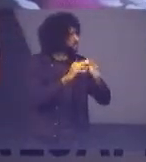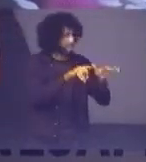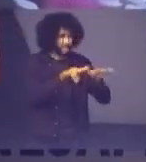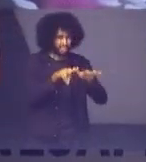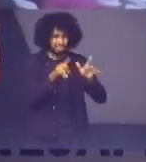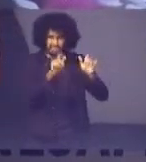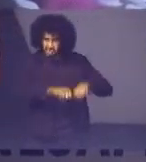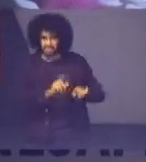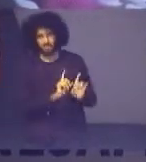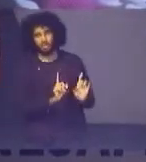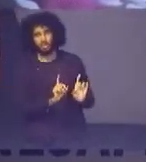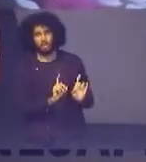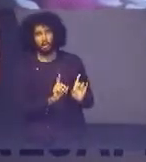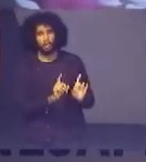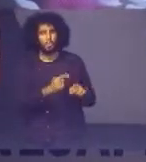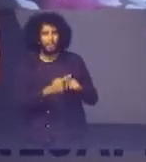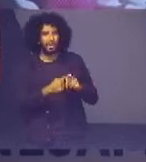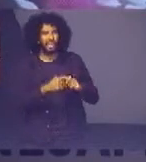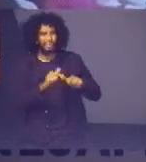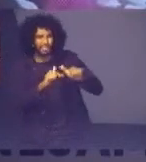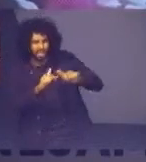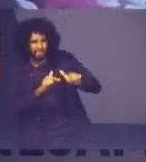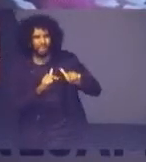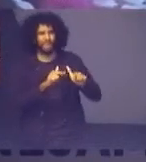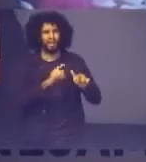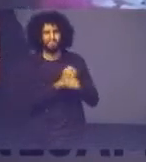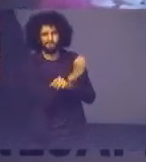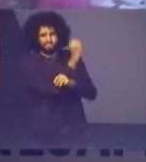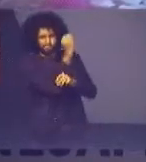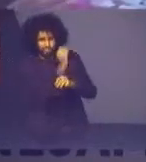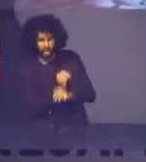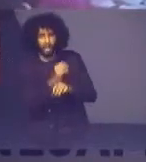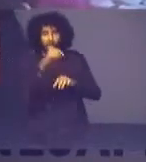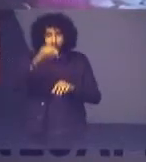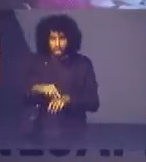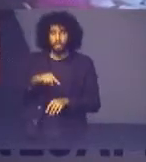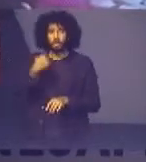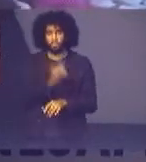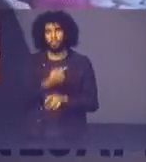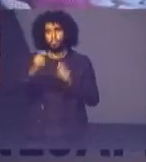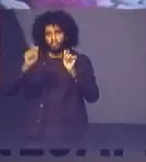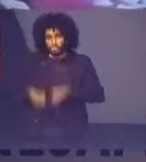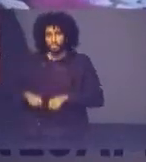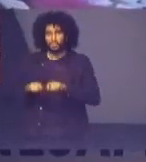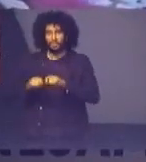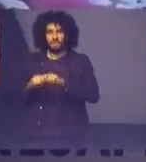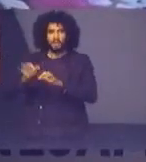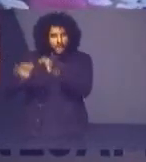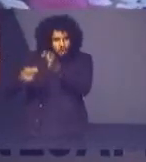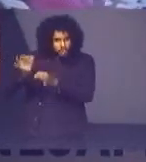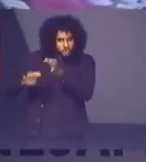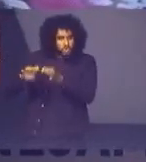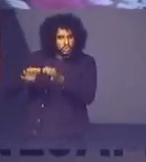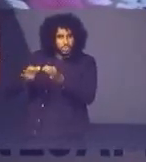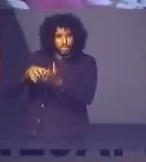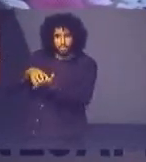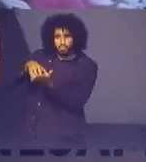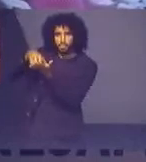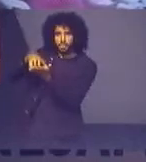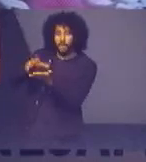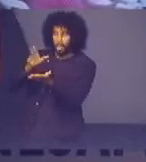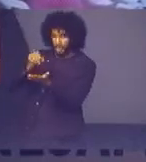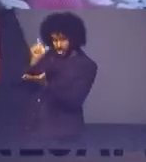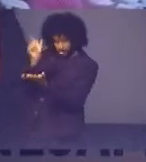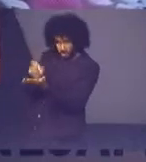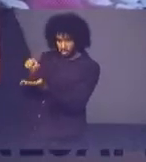acesso, porque trabalham e perderiam o dinheiro de emprego. E aqui nós podemos fazer justiça em horas. Eles já saem daqui,